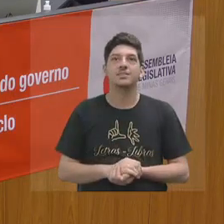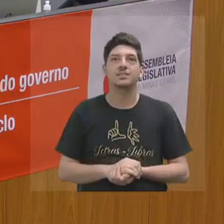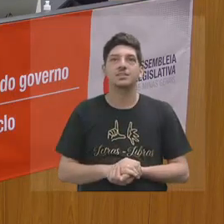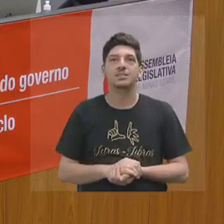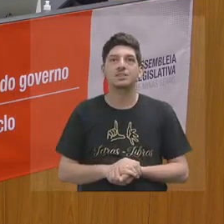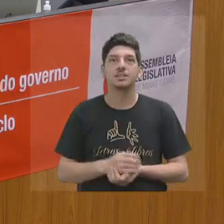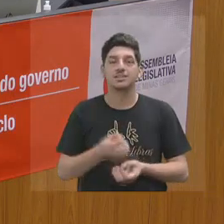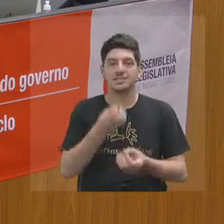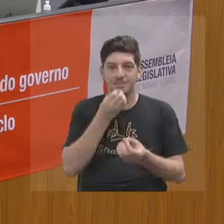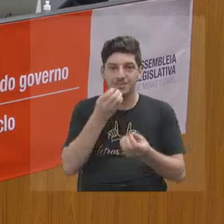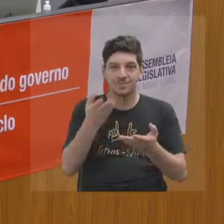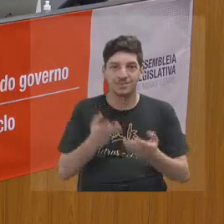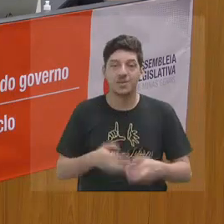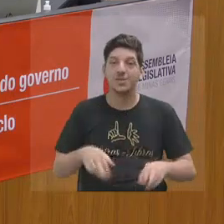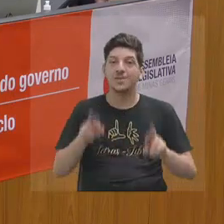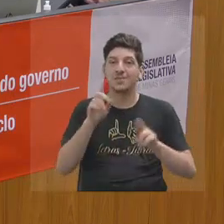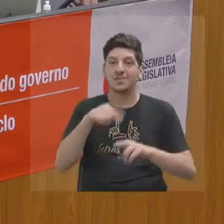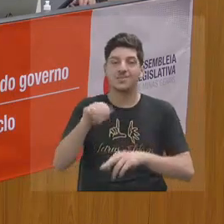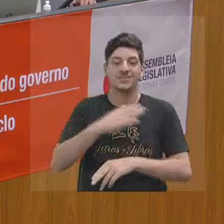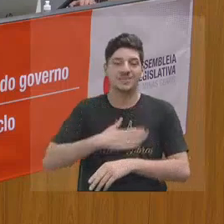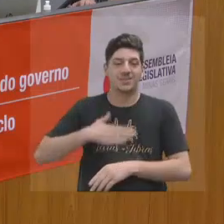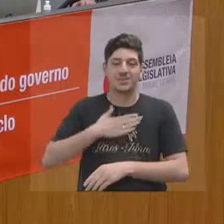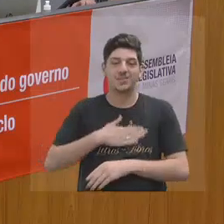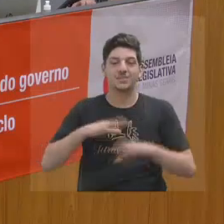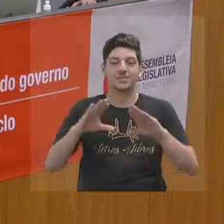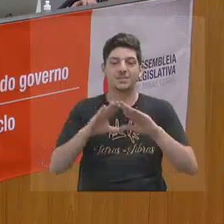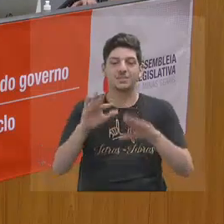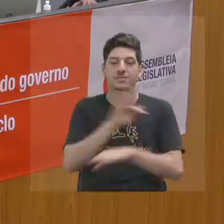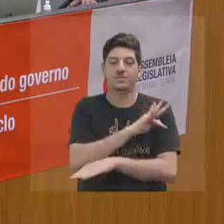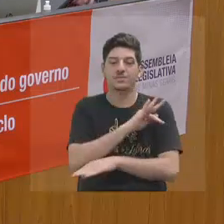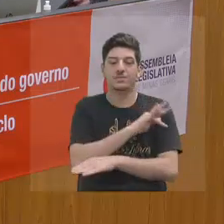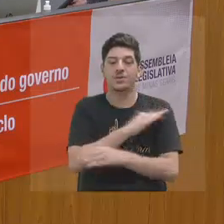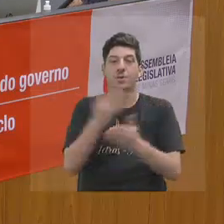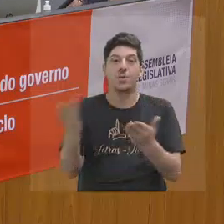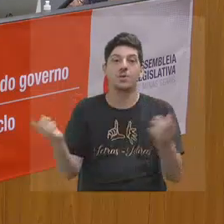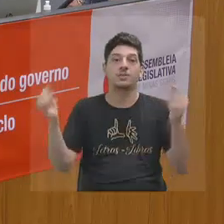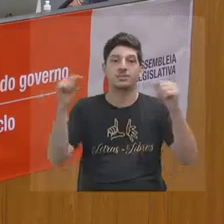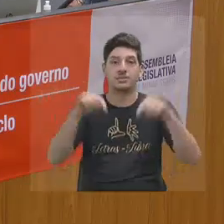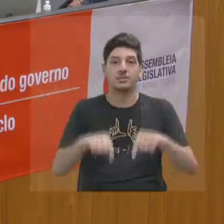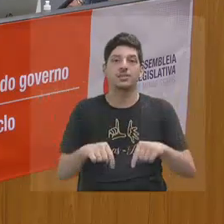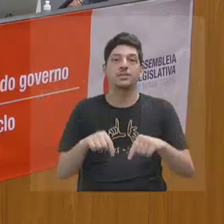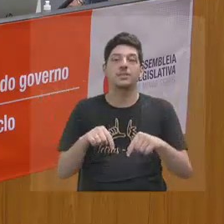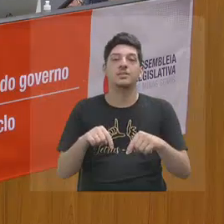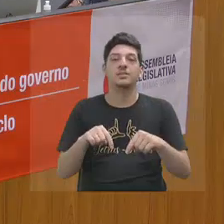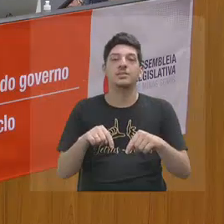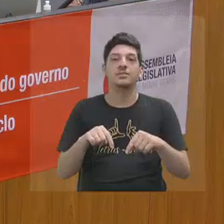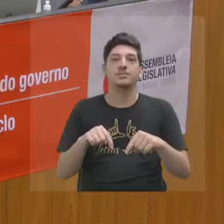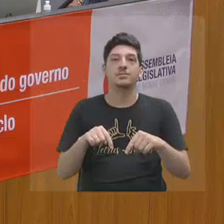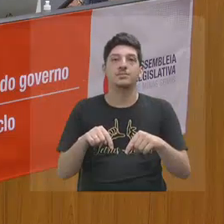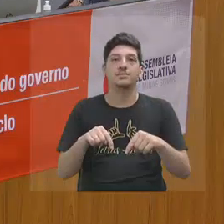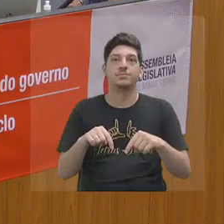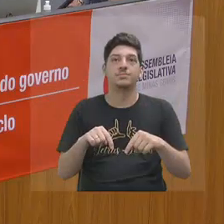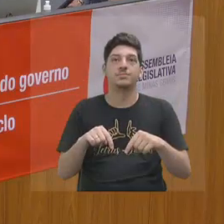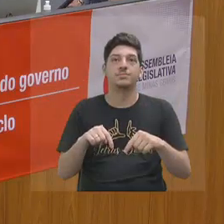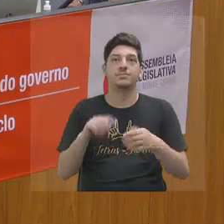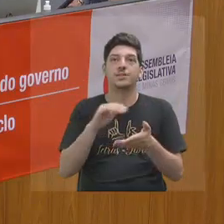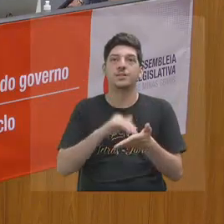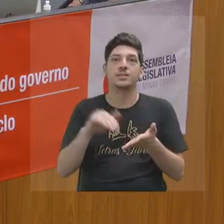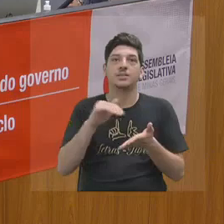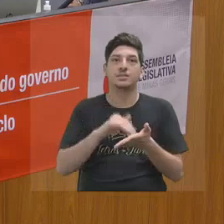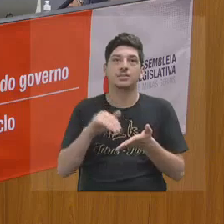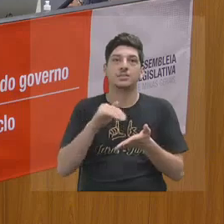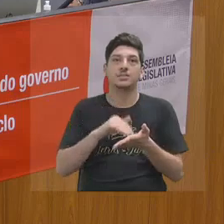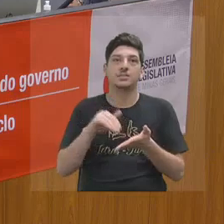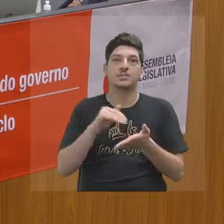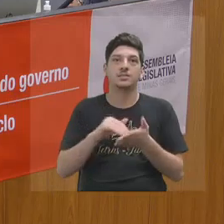gostem. Nossa Assembleia Fiscaliza. Hoje nós estamos recebendo aqui, dentro da Assembleia Fiscaliza, a Secretaria